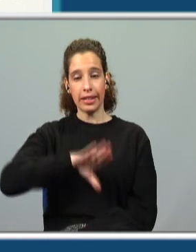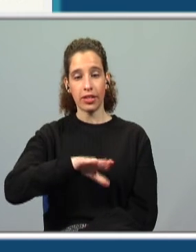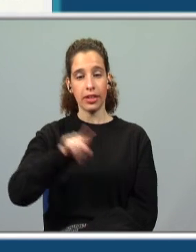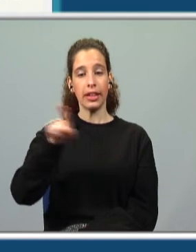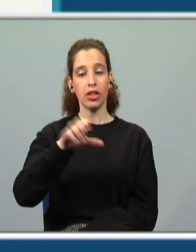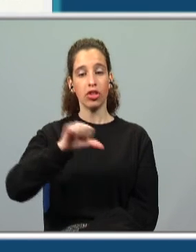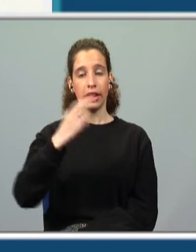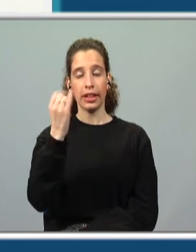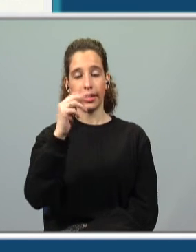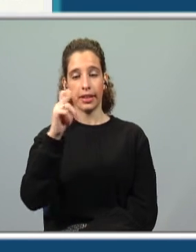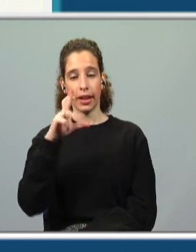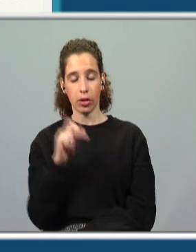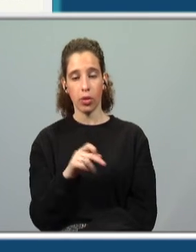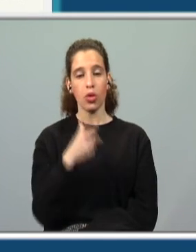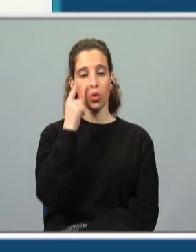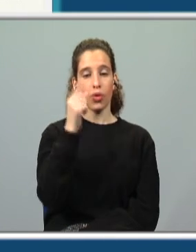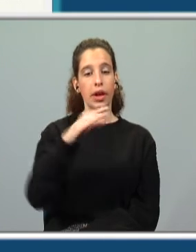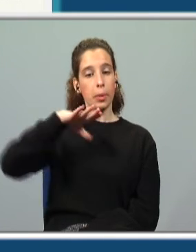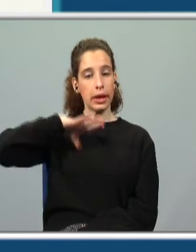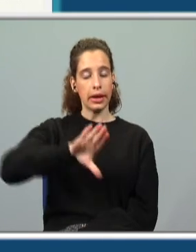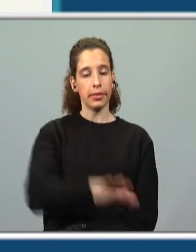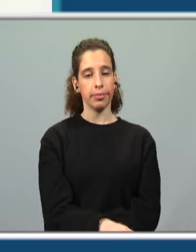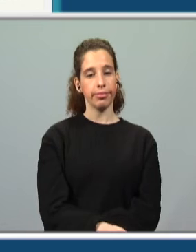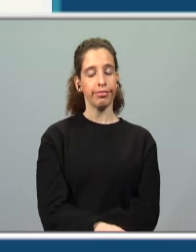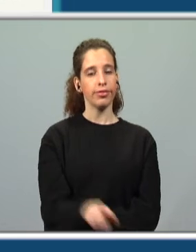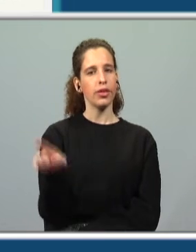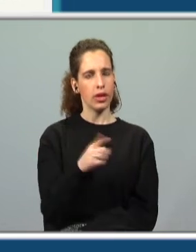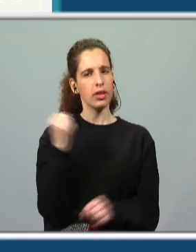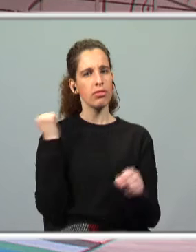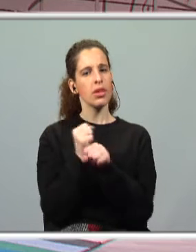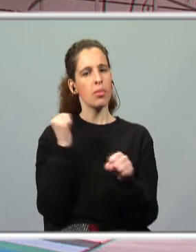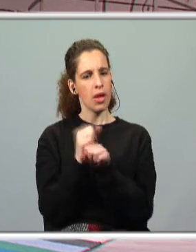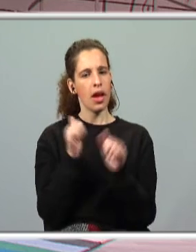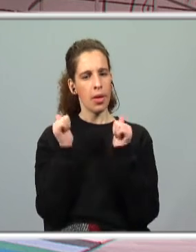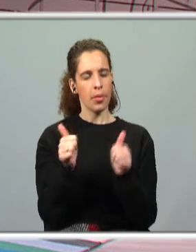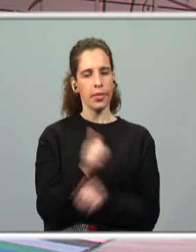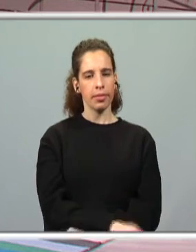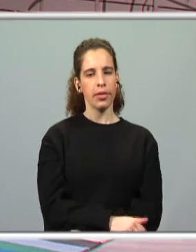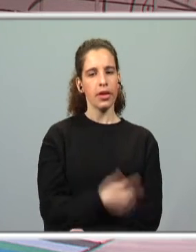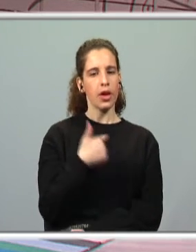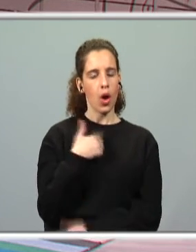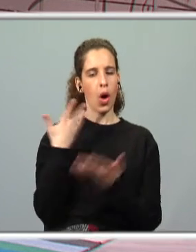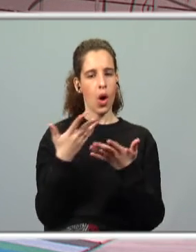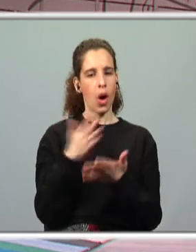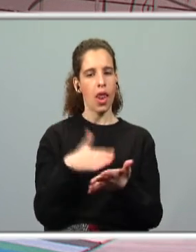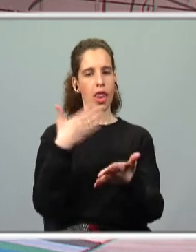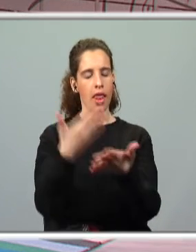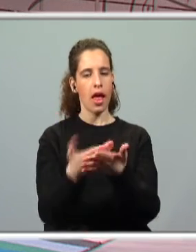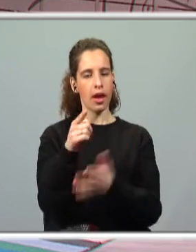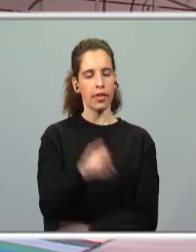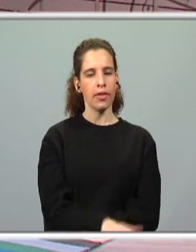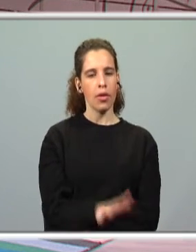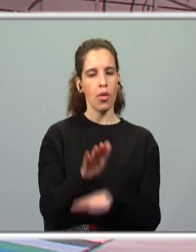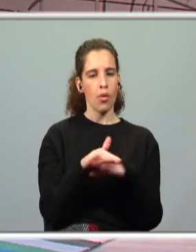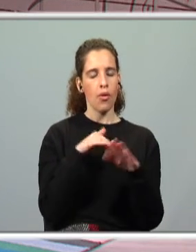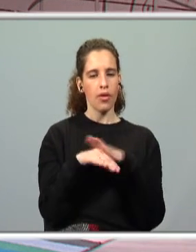quiseram, do verbo querer. E como vocês trabalharam tão bem, eu vou agora deixar-vos aqui, vamos aqui